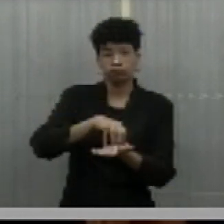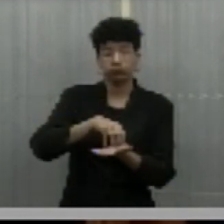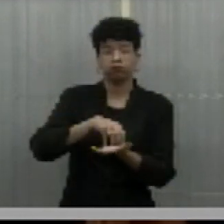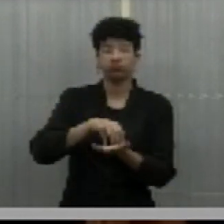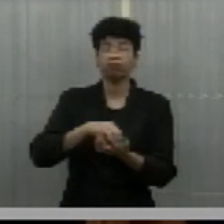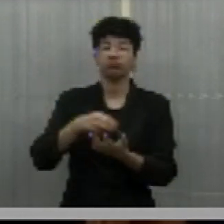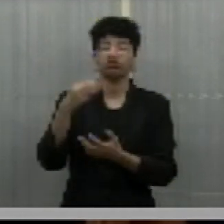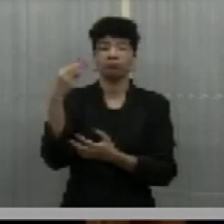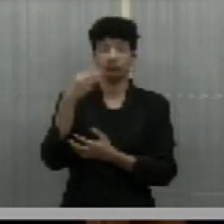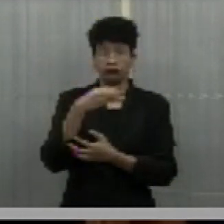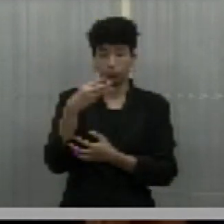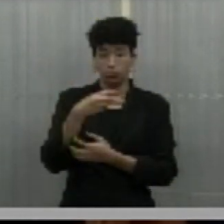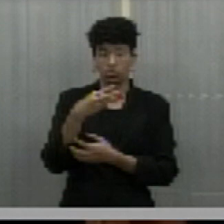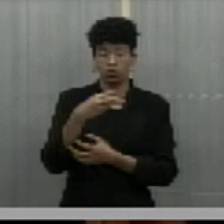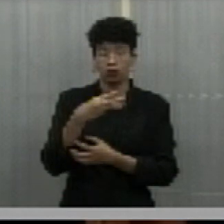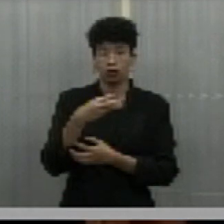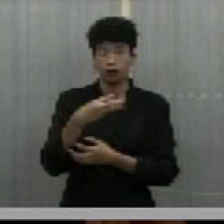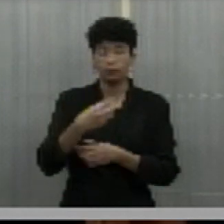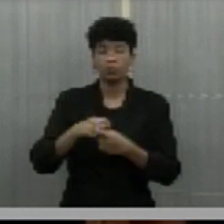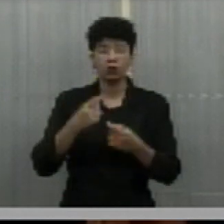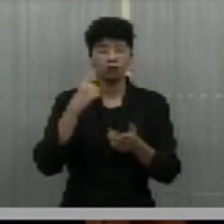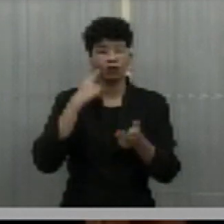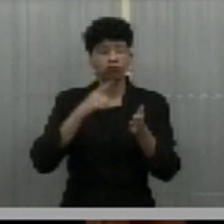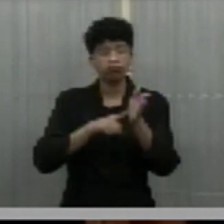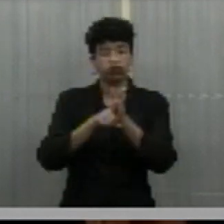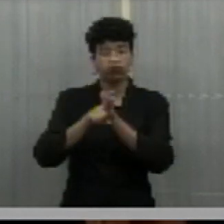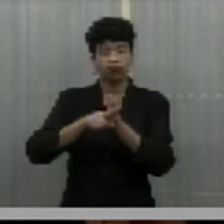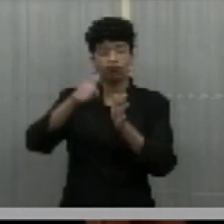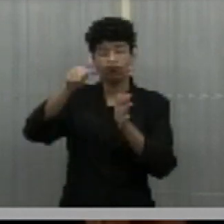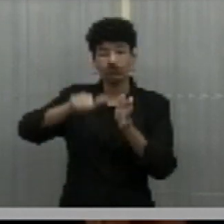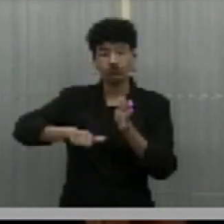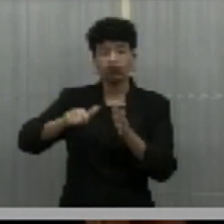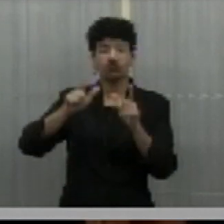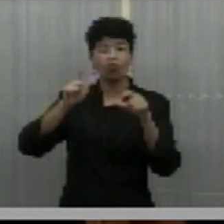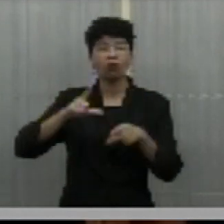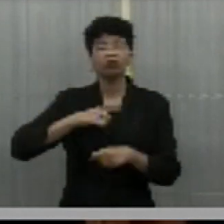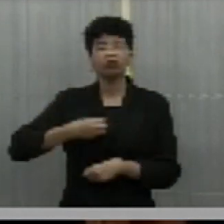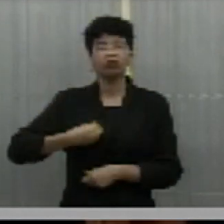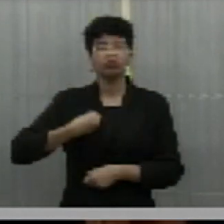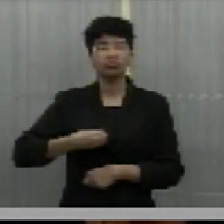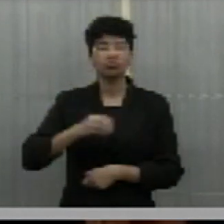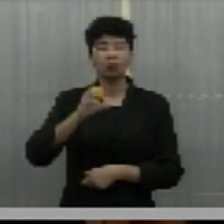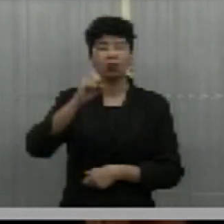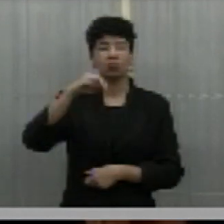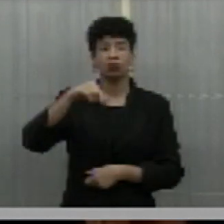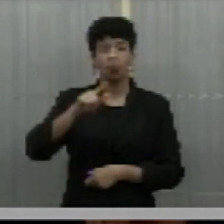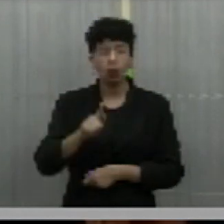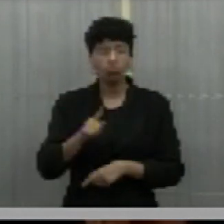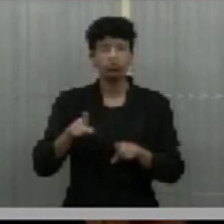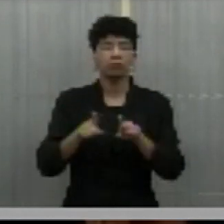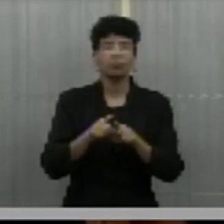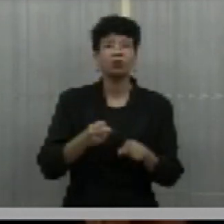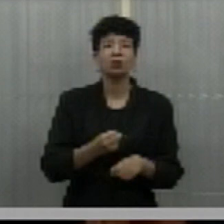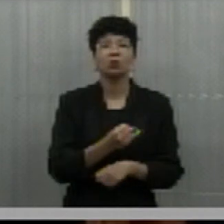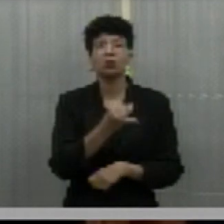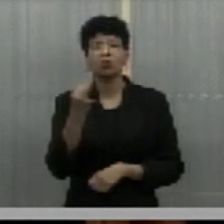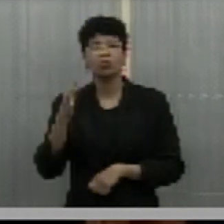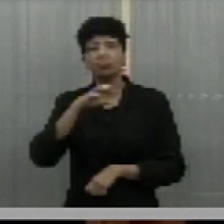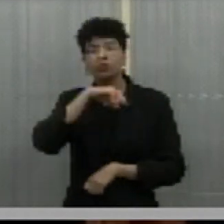Terceiro, levantar dados a respeito das ONGs e animais de rua no Estado do Piauí.